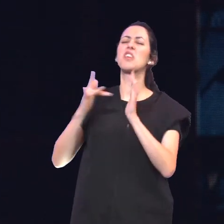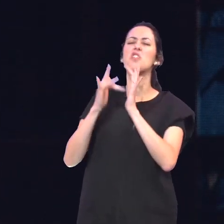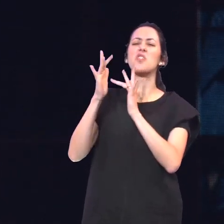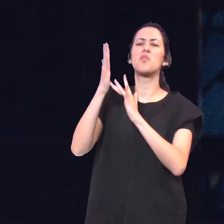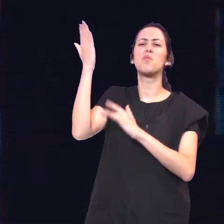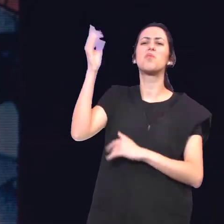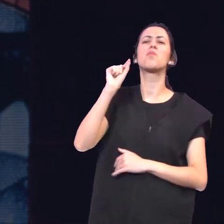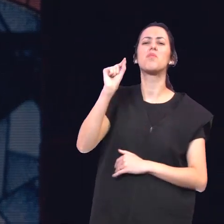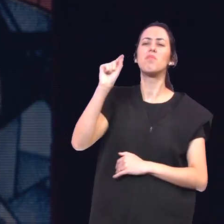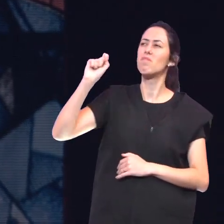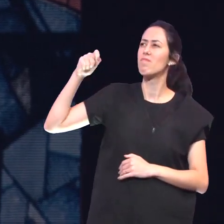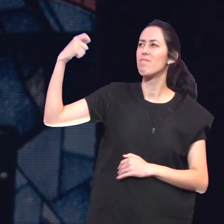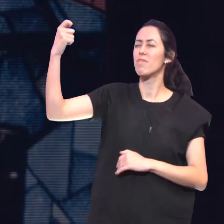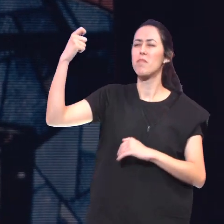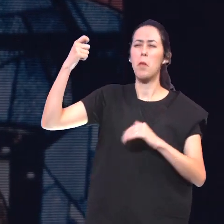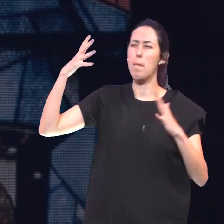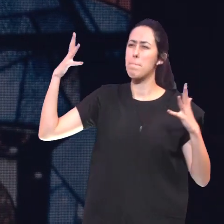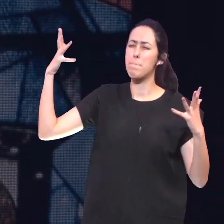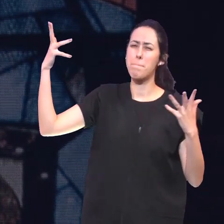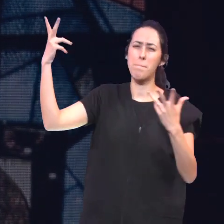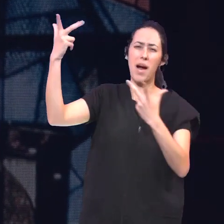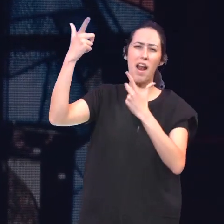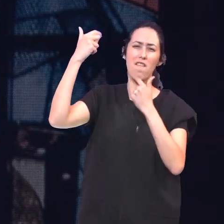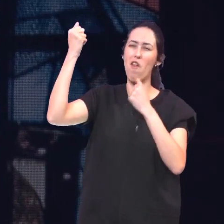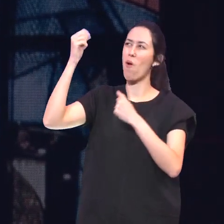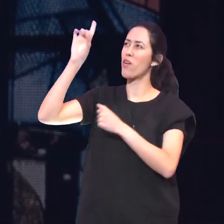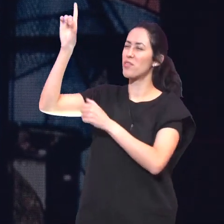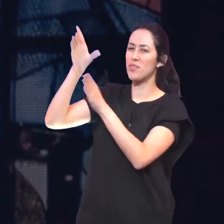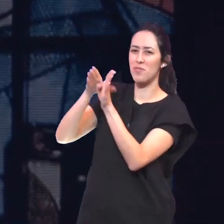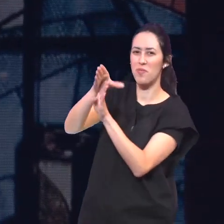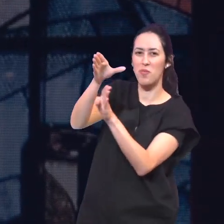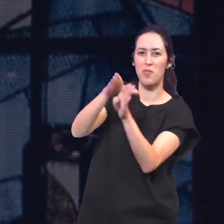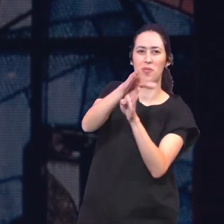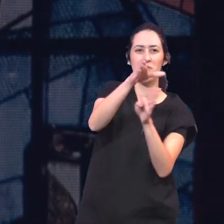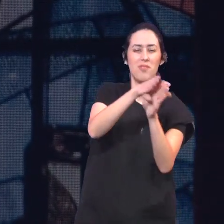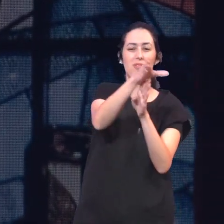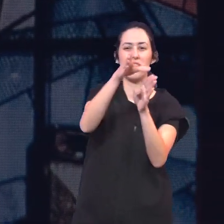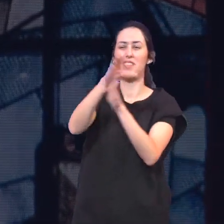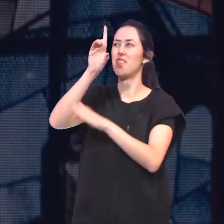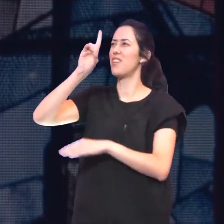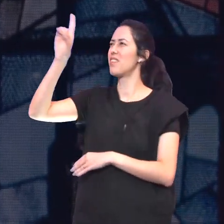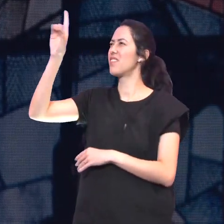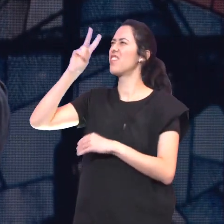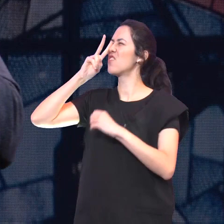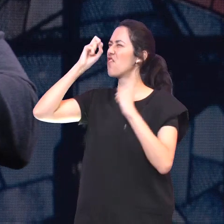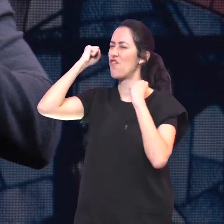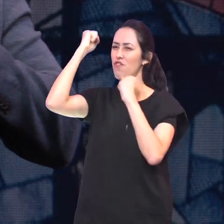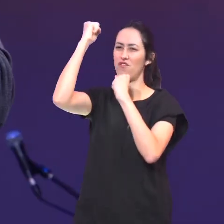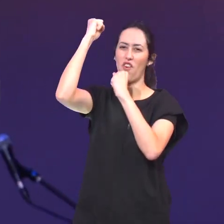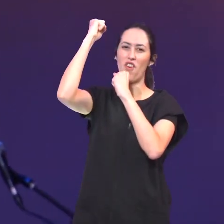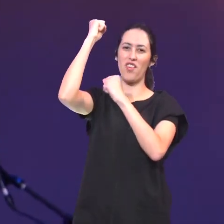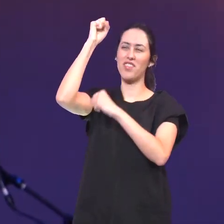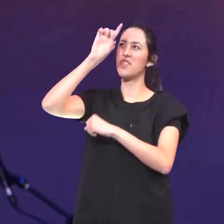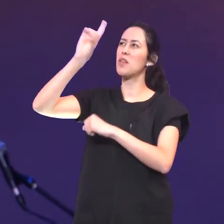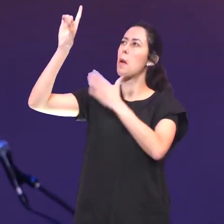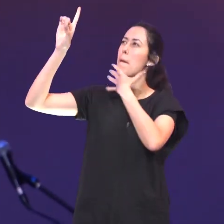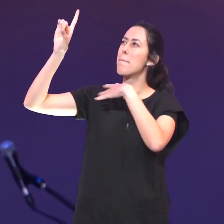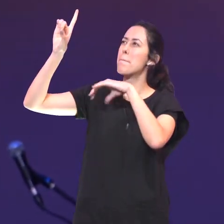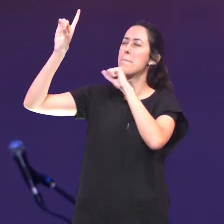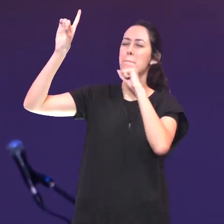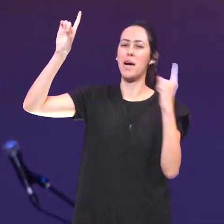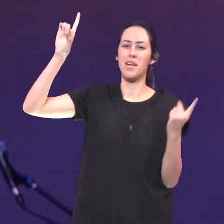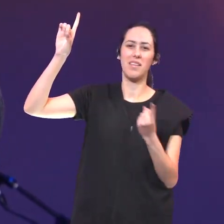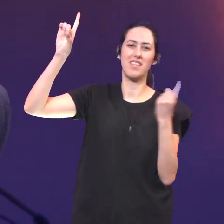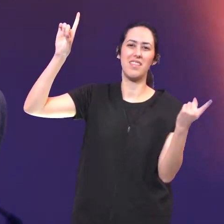Ele é o maravilhoso Ele é o conselheiro Ele é o Deus forte Ele é o Pai Da eternidade